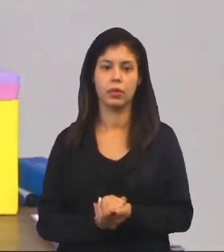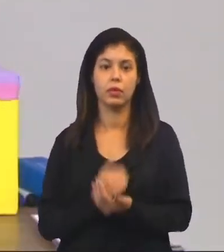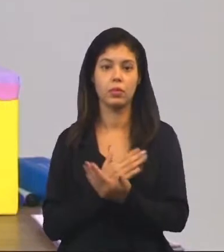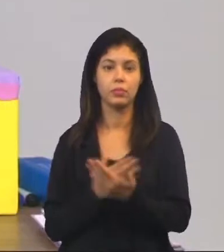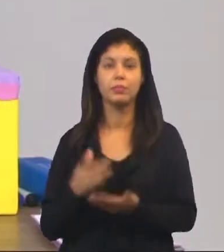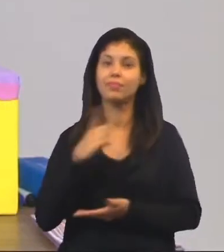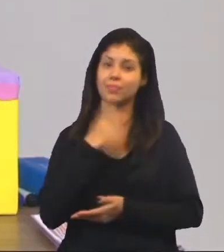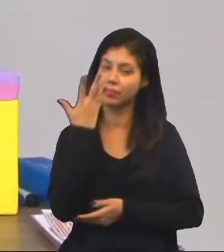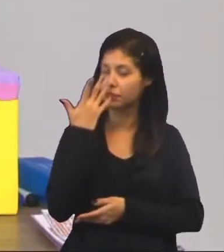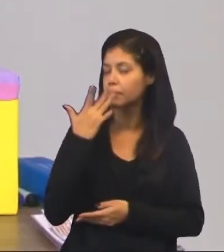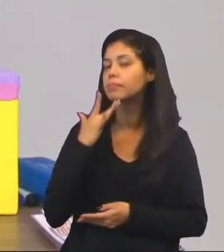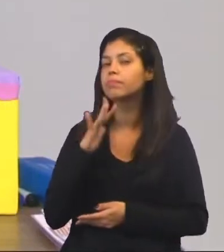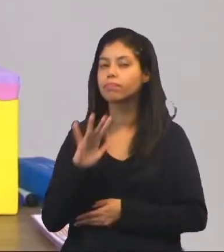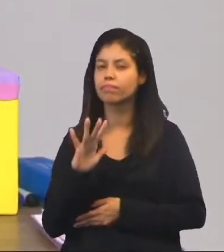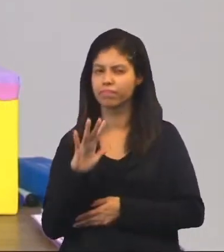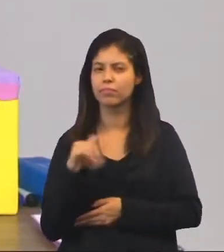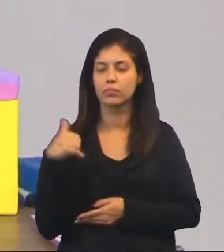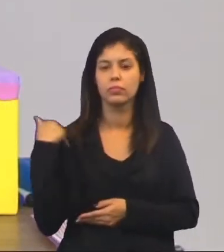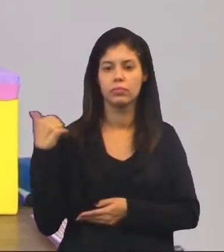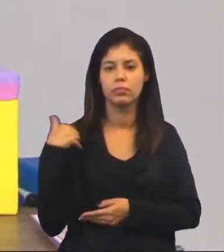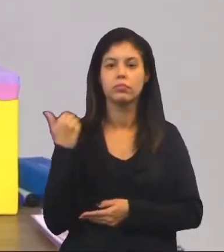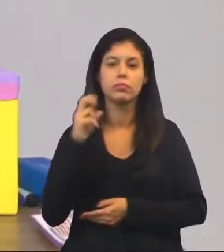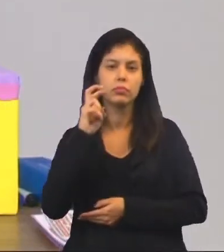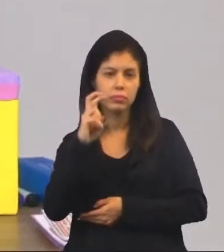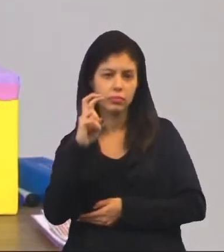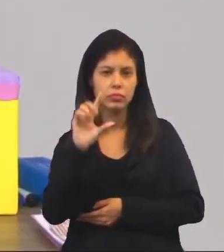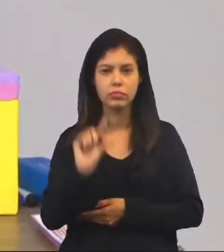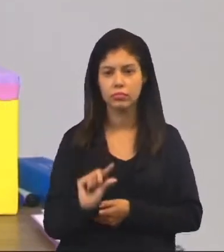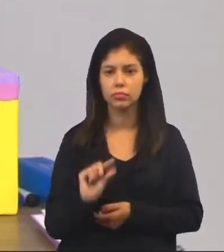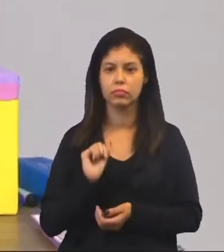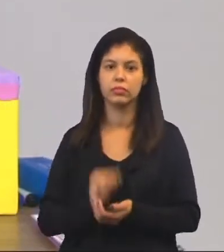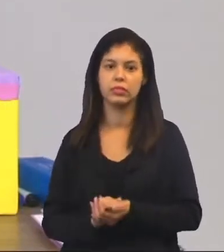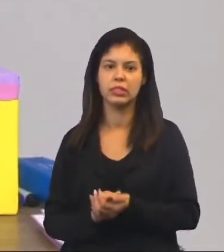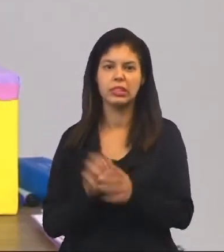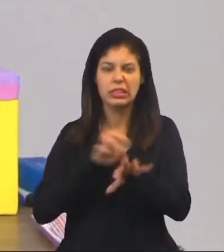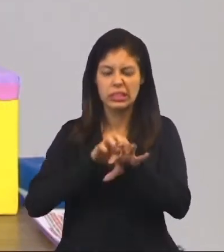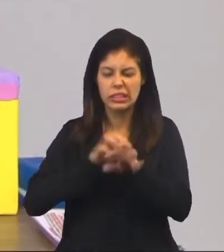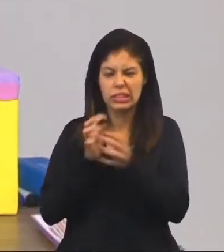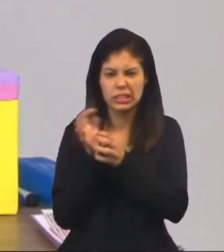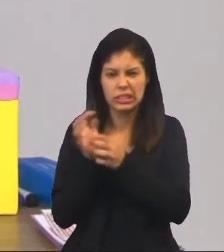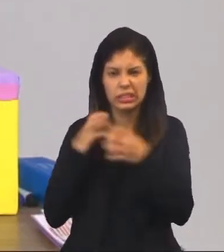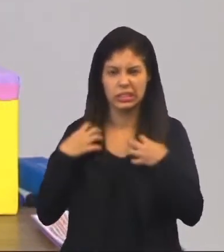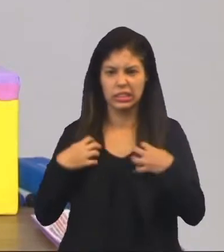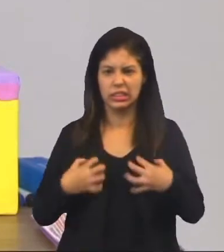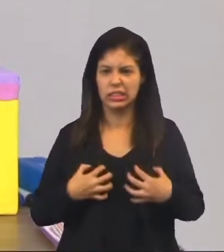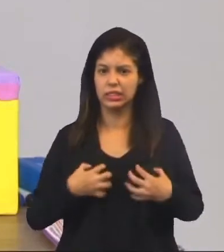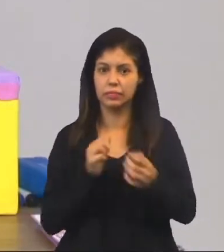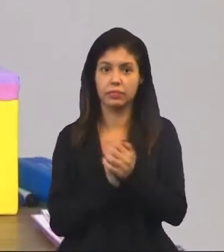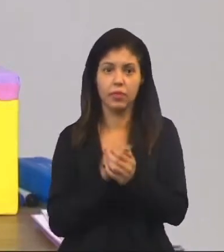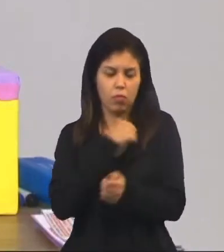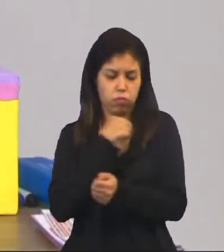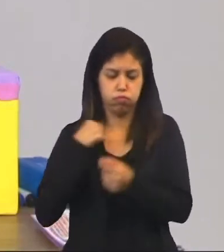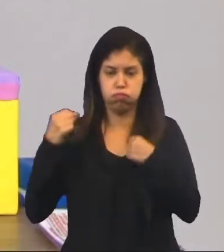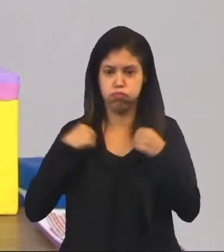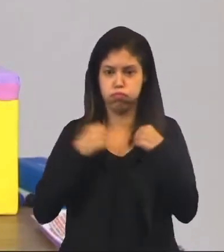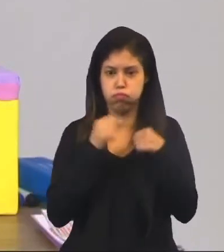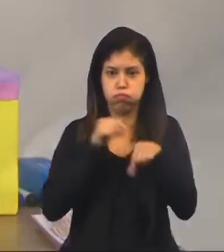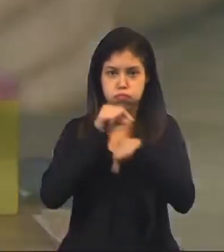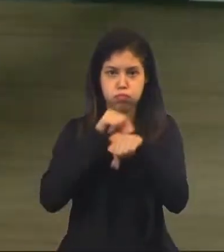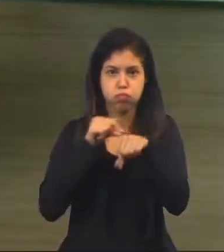acomete mais as crianças menores de 5 anos. Ela dá coceira no corpo, muitas bolhas